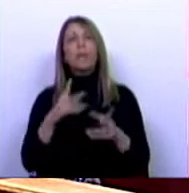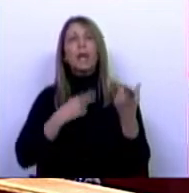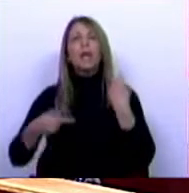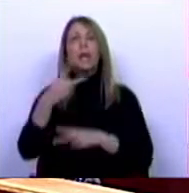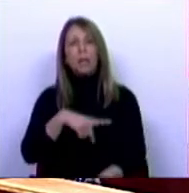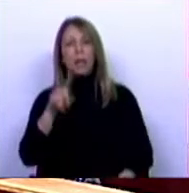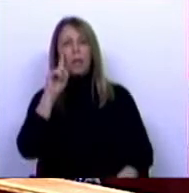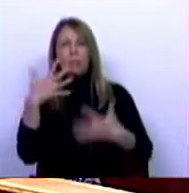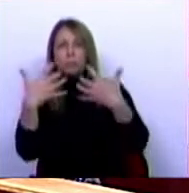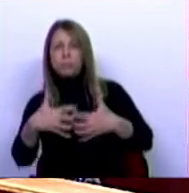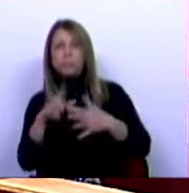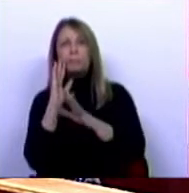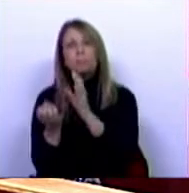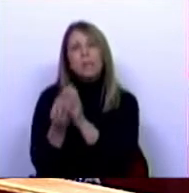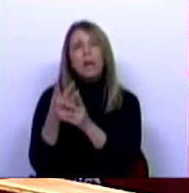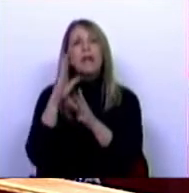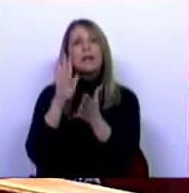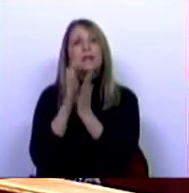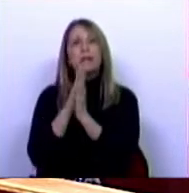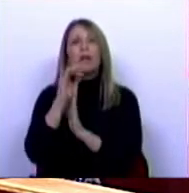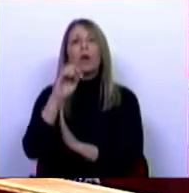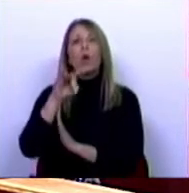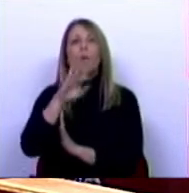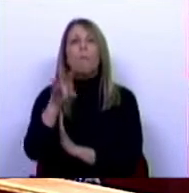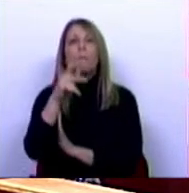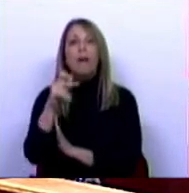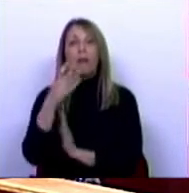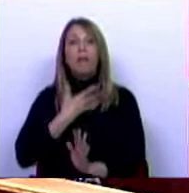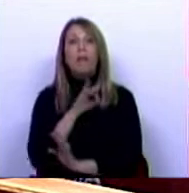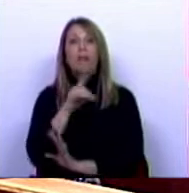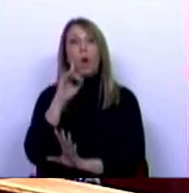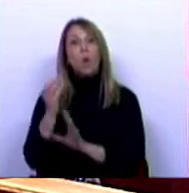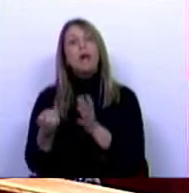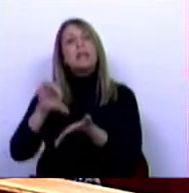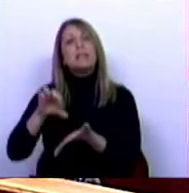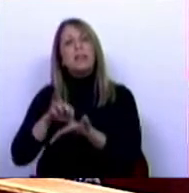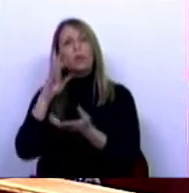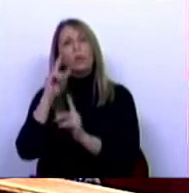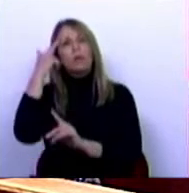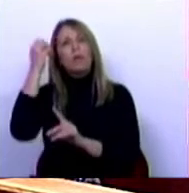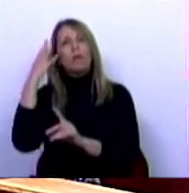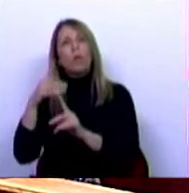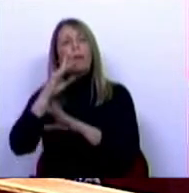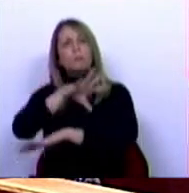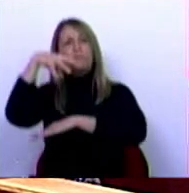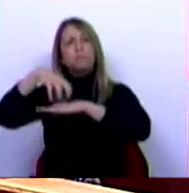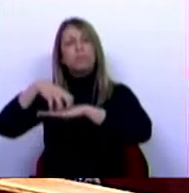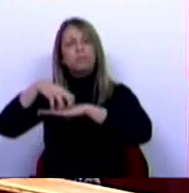pretensão de criar em Vimeiro, Santa Combadão, um centro de interpretação do Estado Novo, se há na antiga Escola Cantina Salazar.